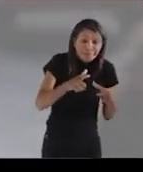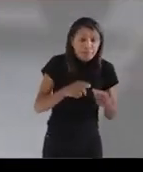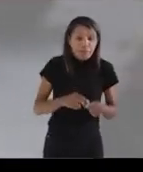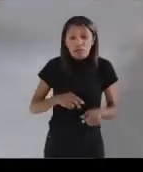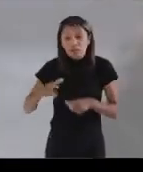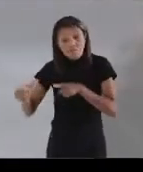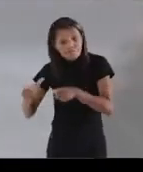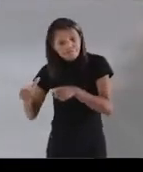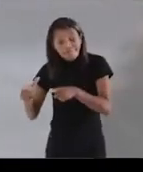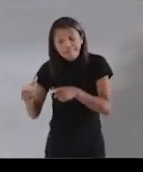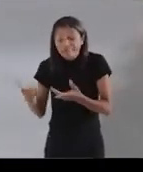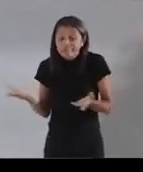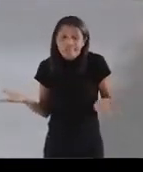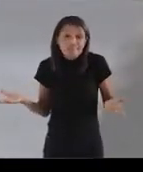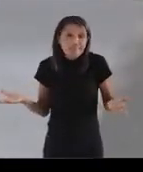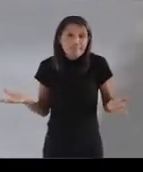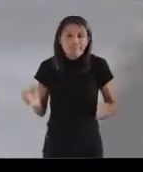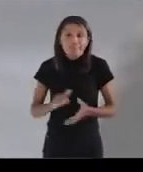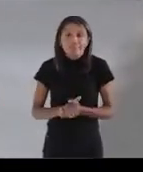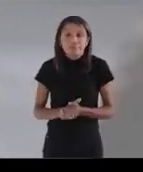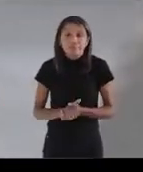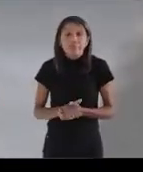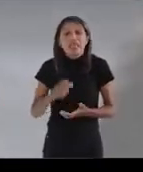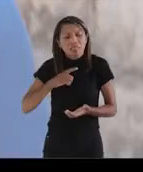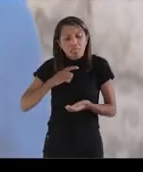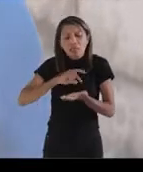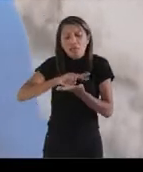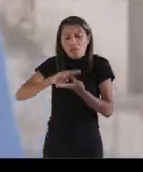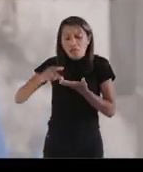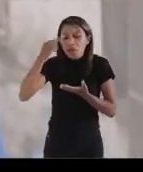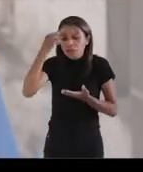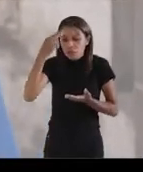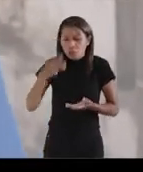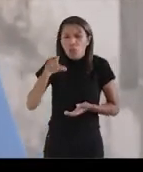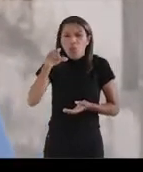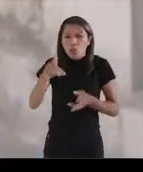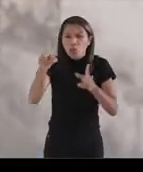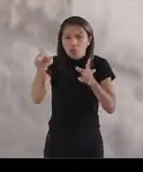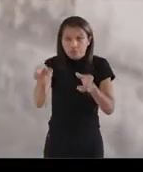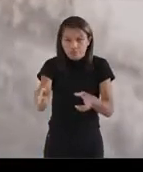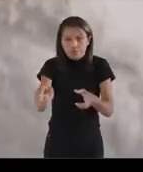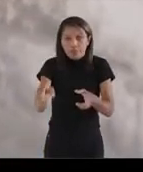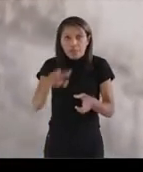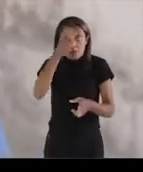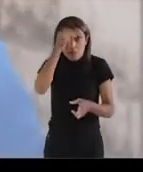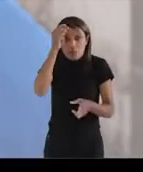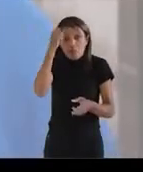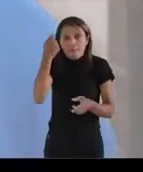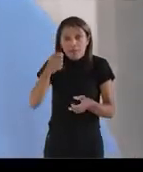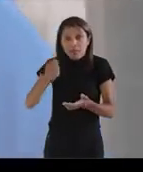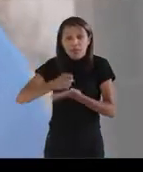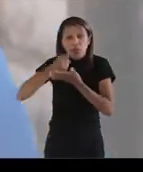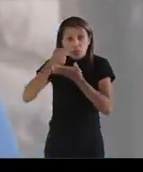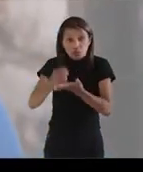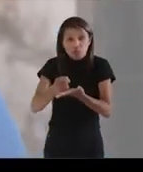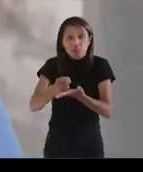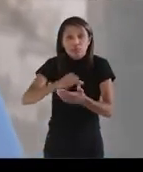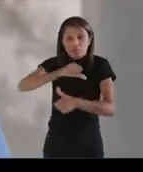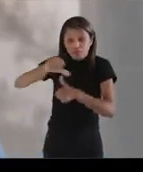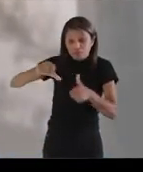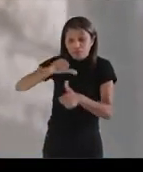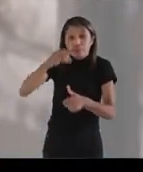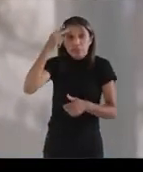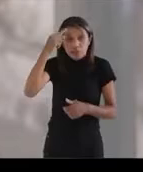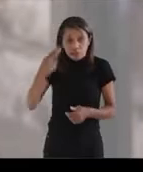posso, fazendo um bico ali, fazendo uns trabalhos extra ali. Existem muitas histórias como essa por aí e a Prefeitura precisa ajudar a mudar esse